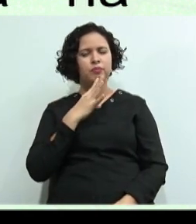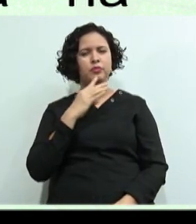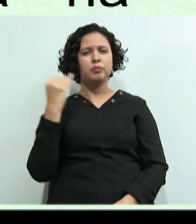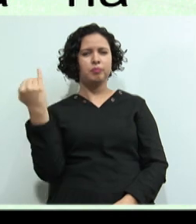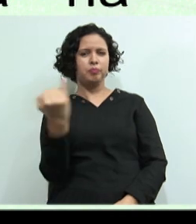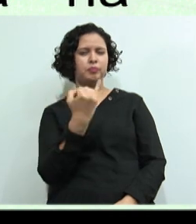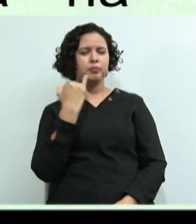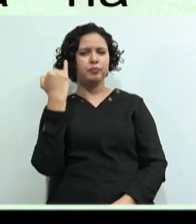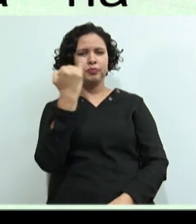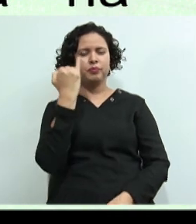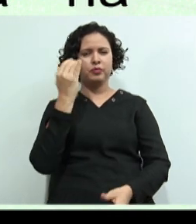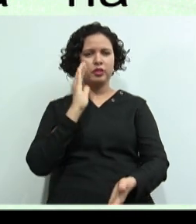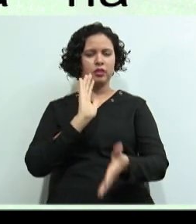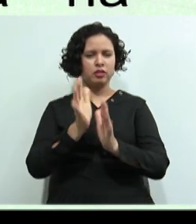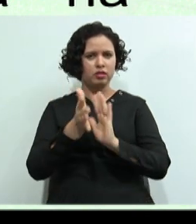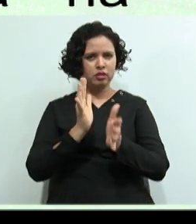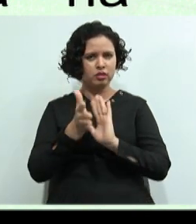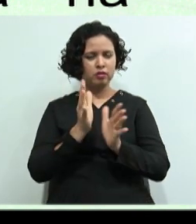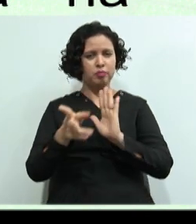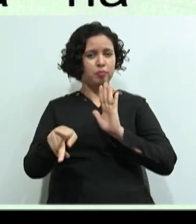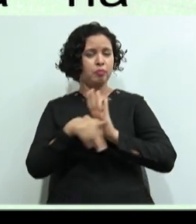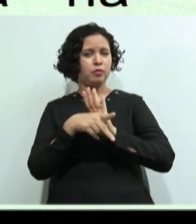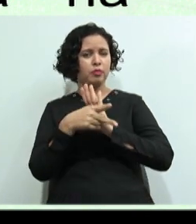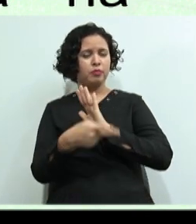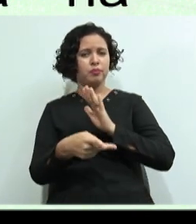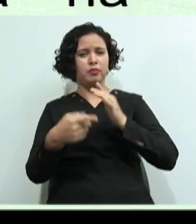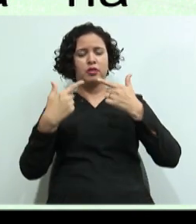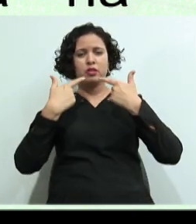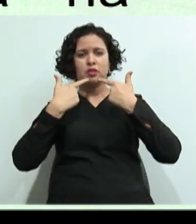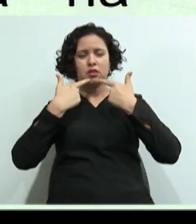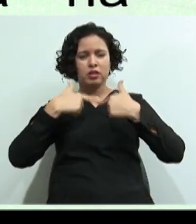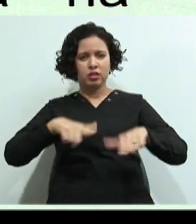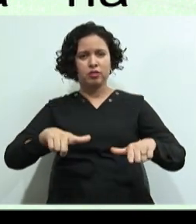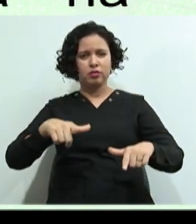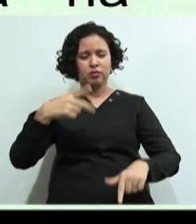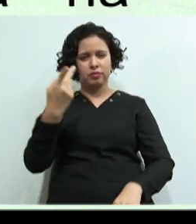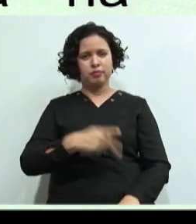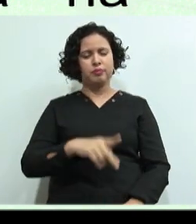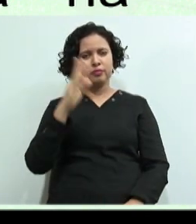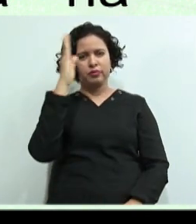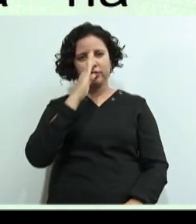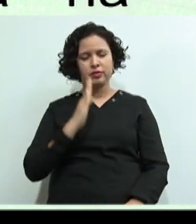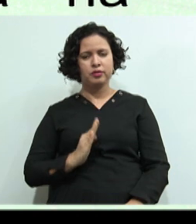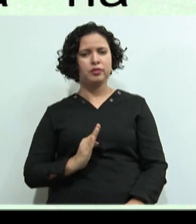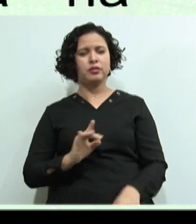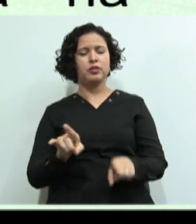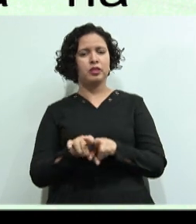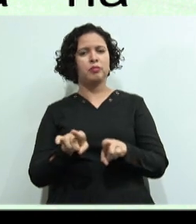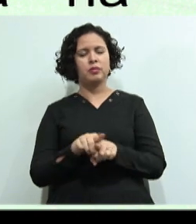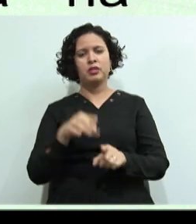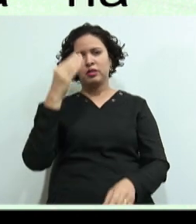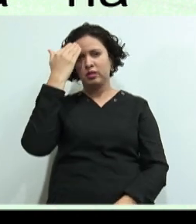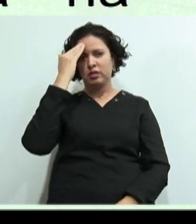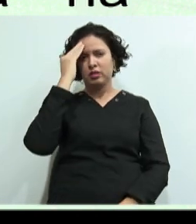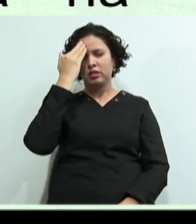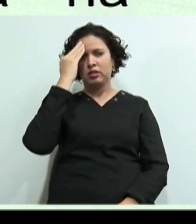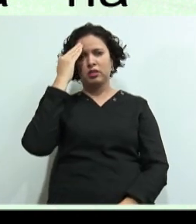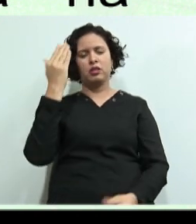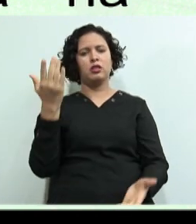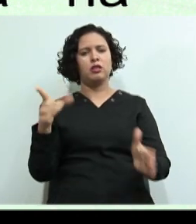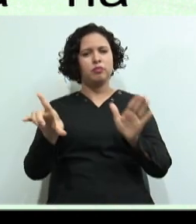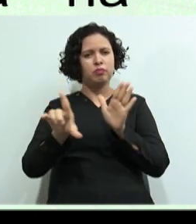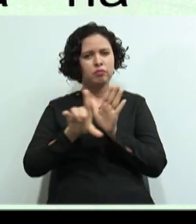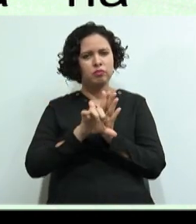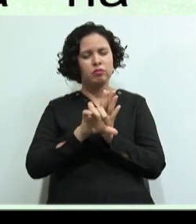segunda língua oficial No Brasil E que também Vocês compreendam Os aspectos gerais Como legais